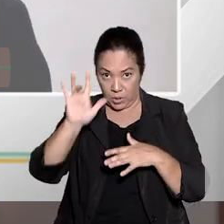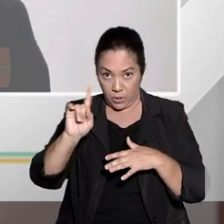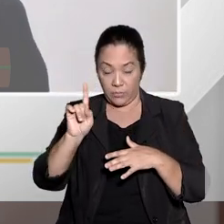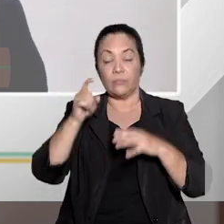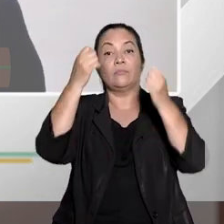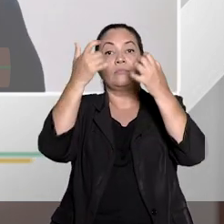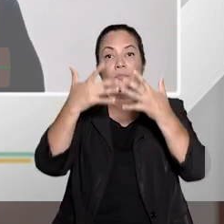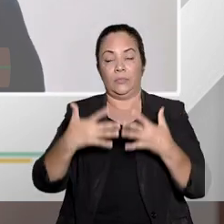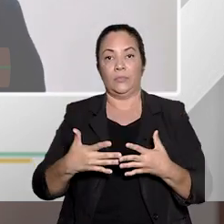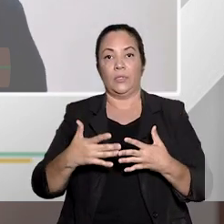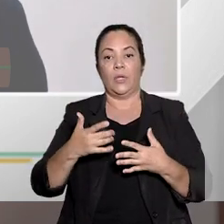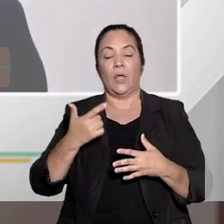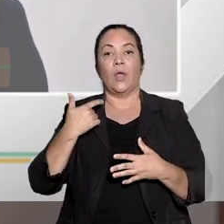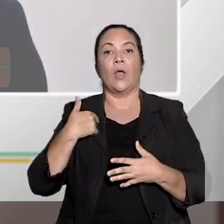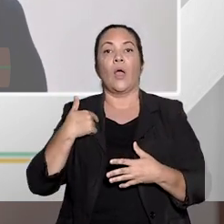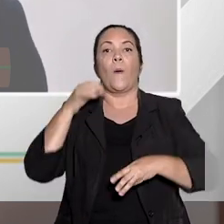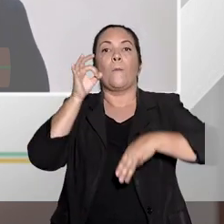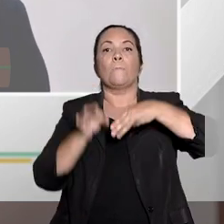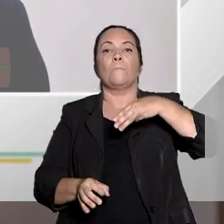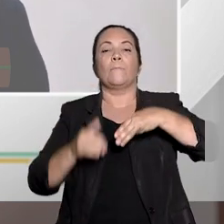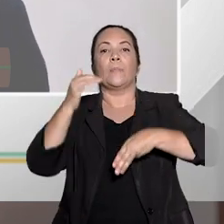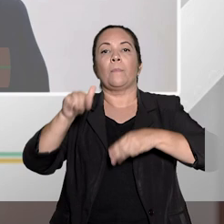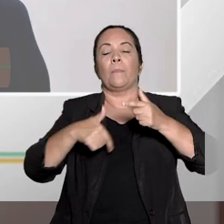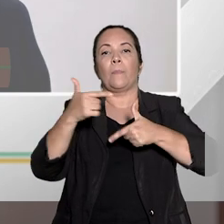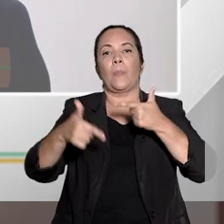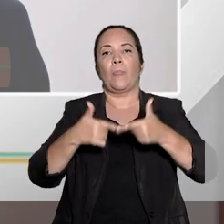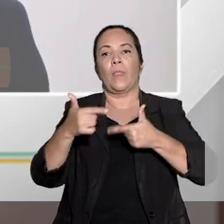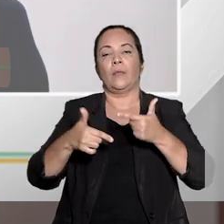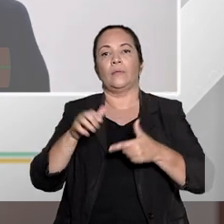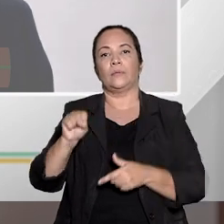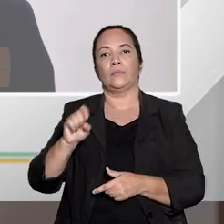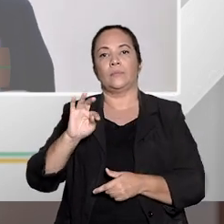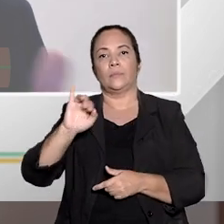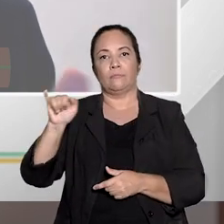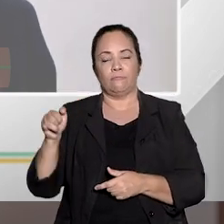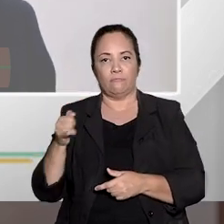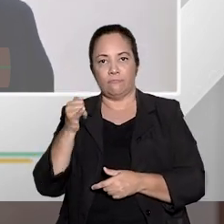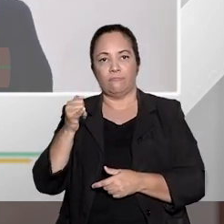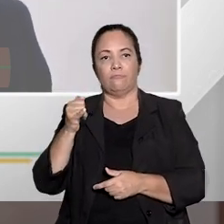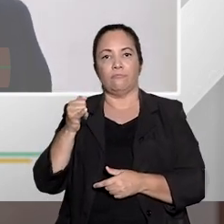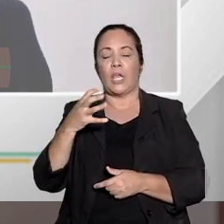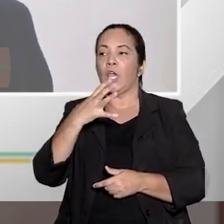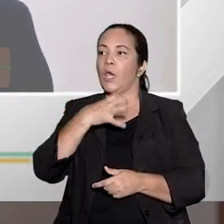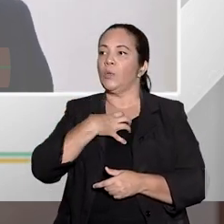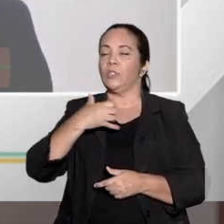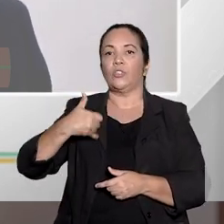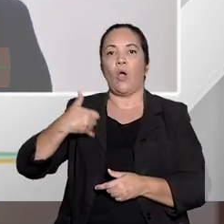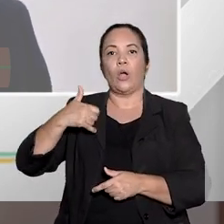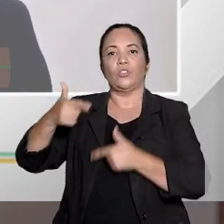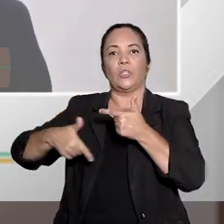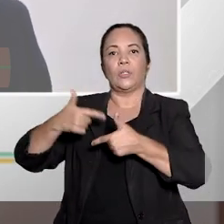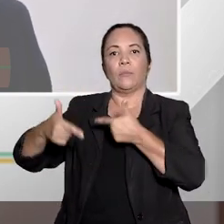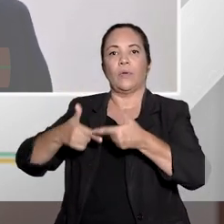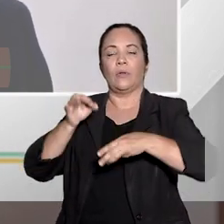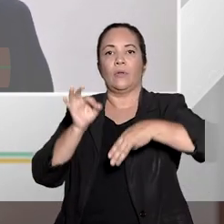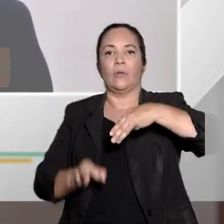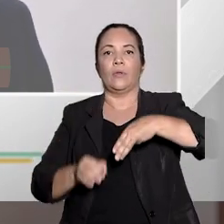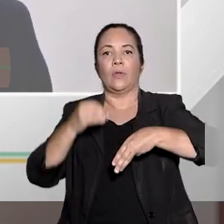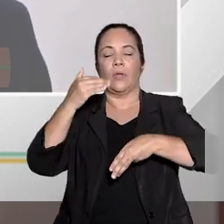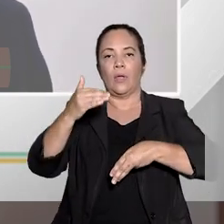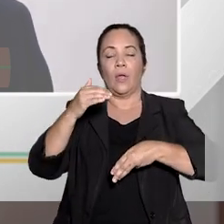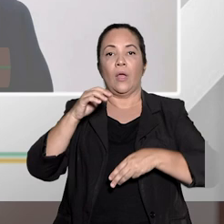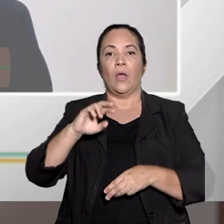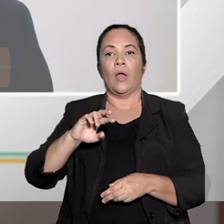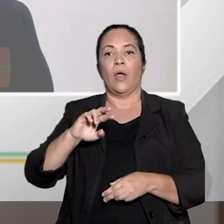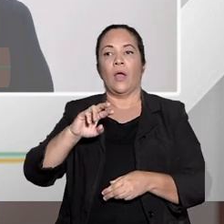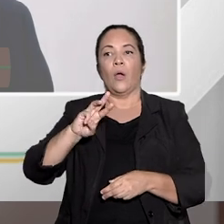condição de assessor de ministros no Superior Tribunal de Justiça, eu tive a oportunidade e a honra, eu posso chamar assim, de trabalhar com o ministro Nilson